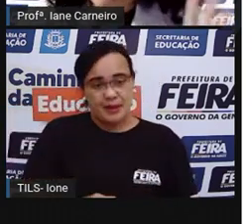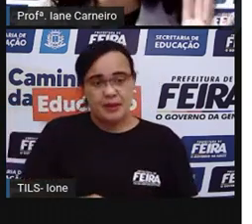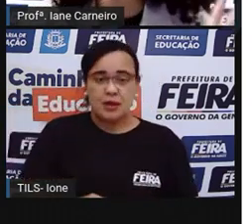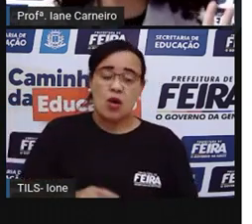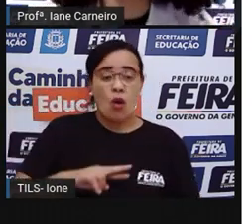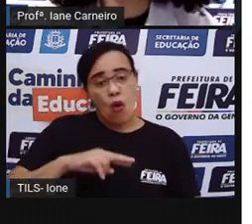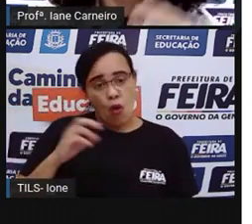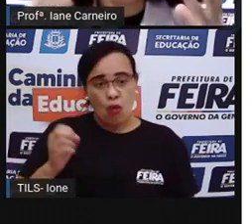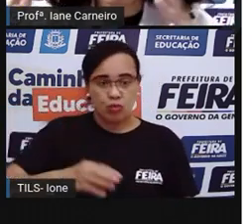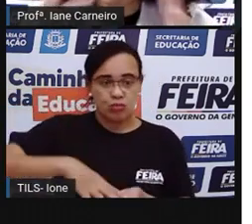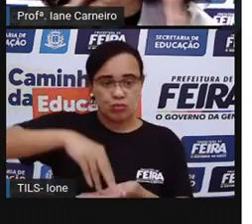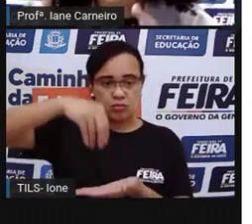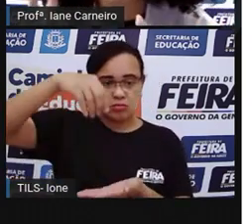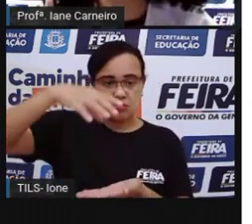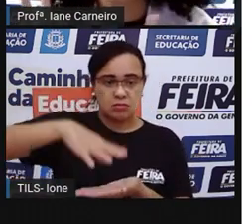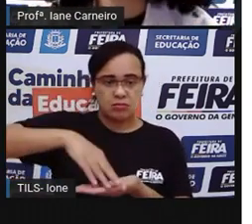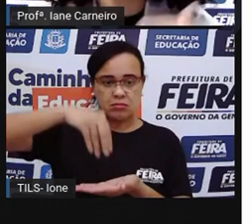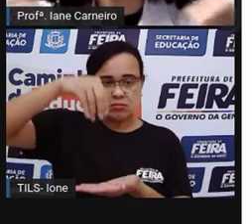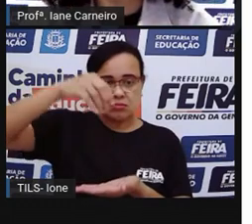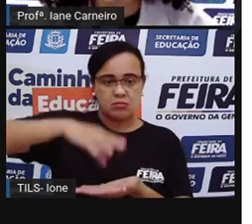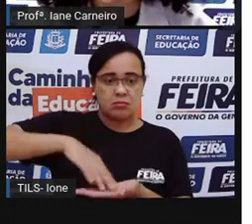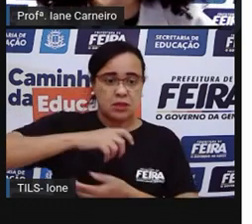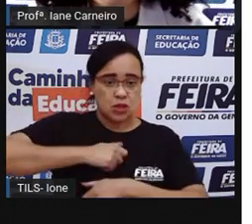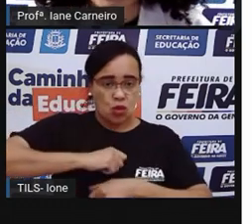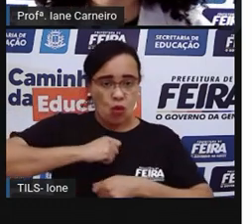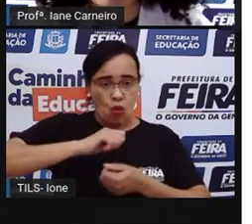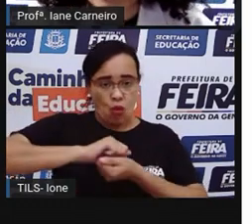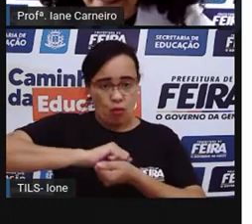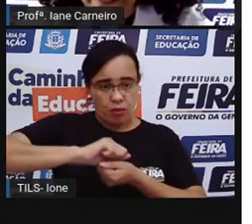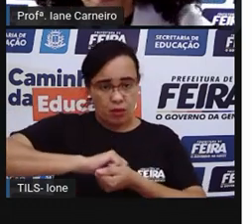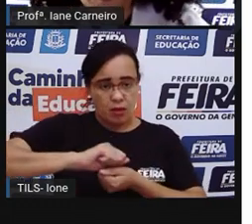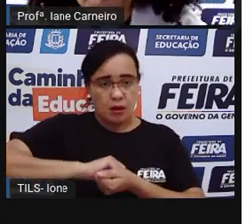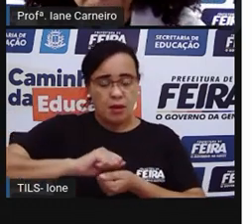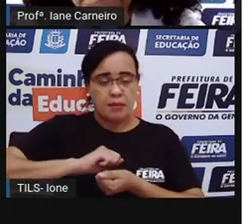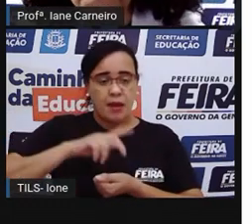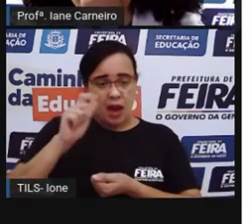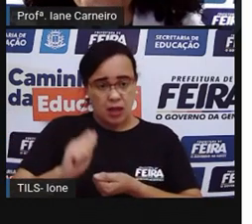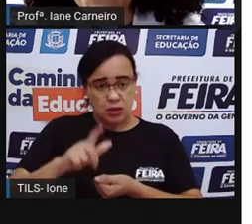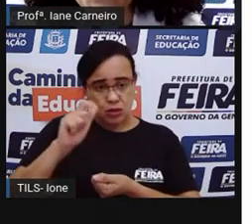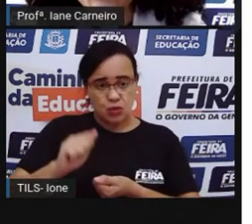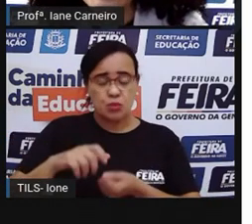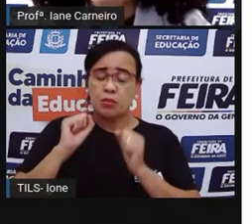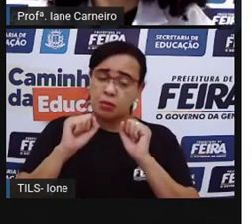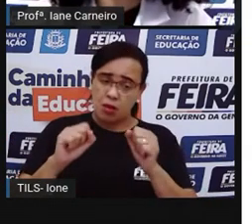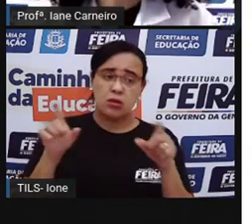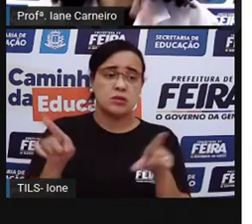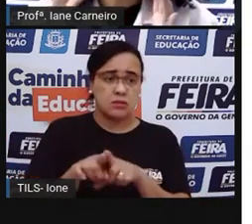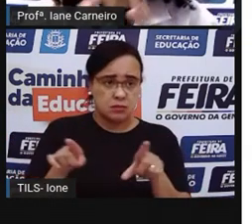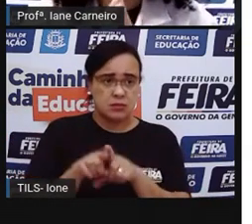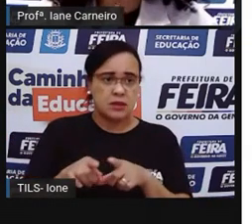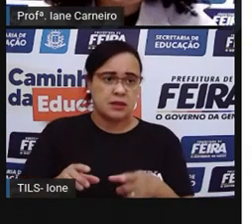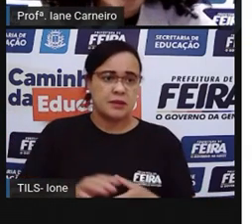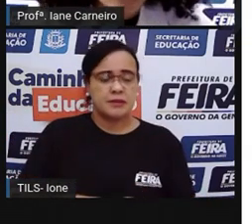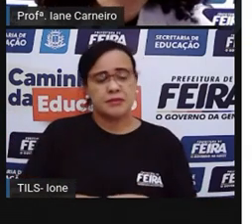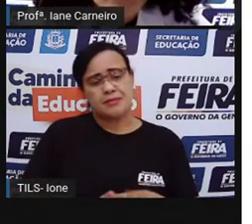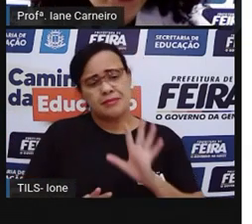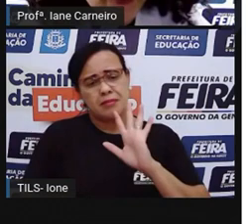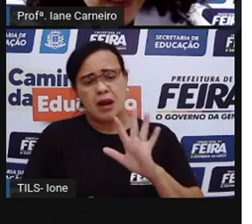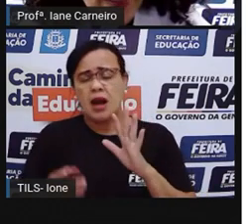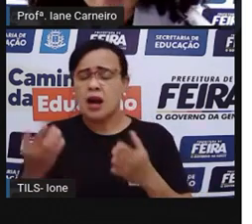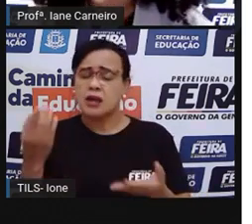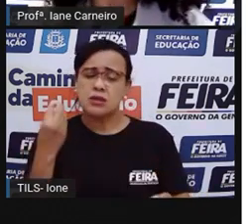Que dá certo também. A bolha fica um pouquinho diferente, mas também dá certo, tá certo? bom? E aí como é que a gente vai